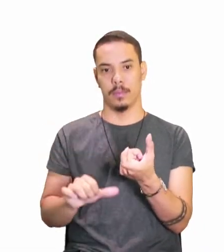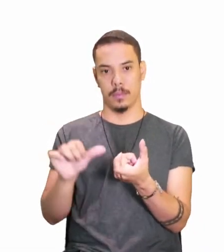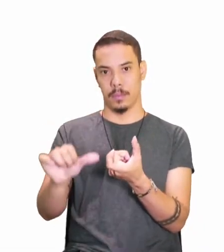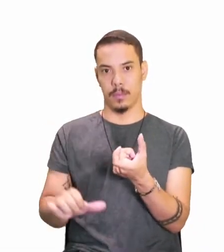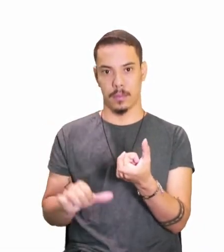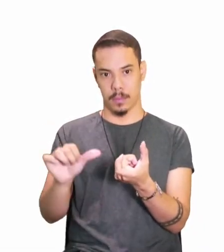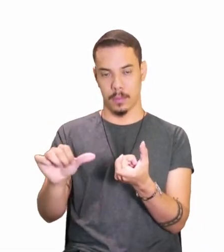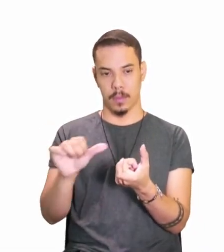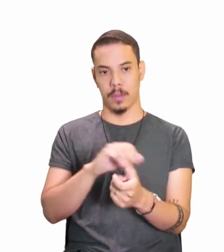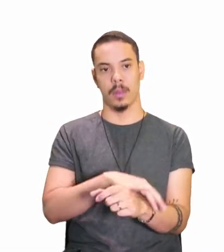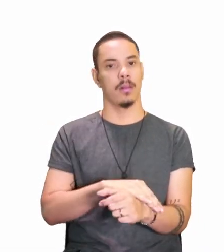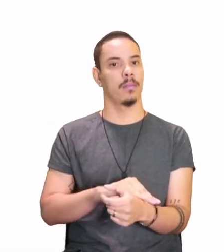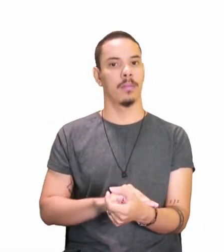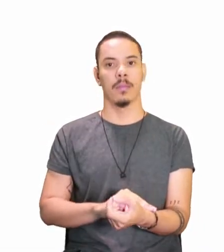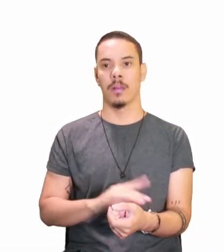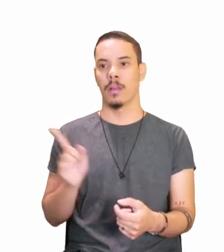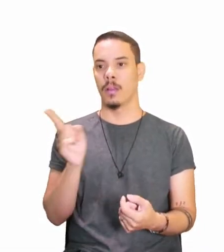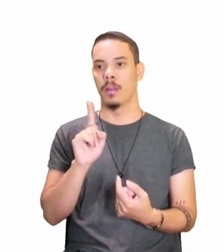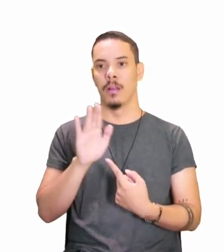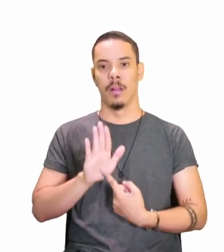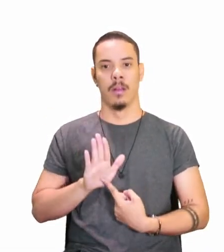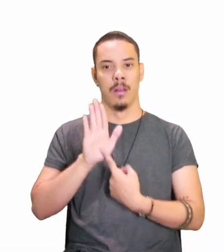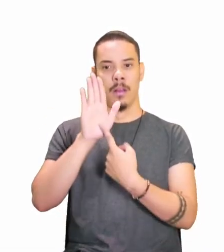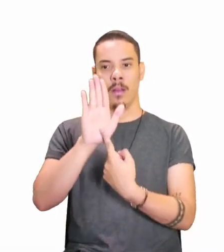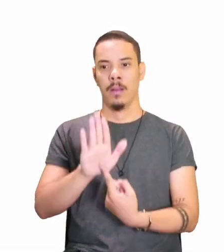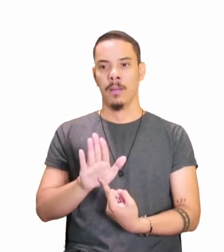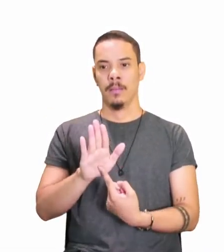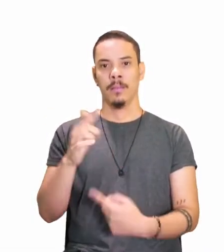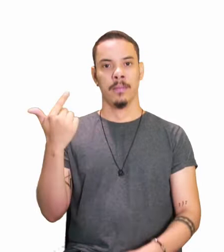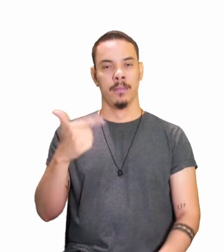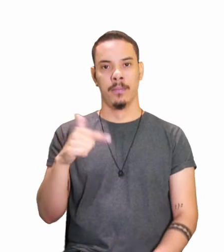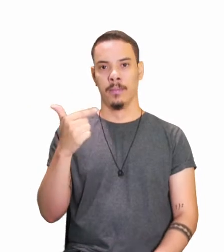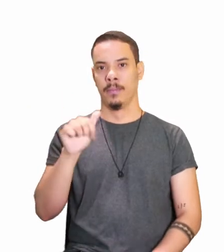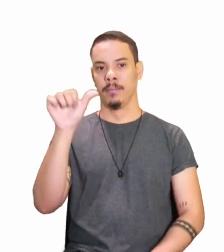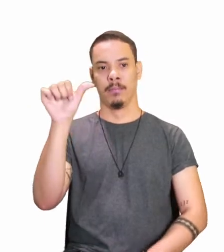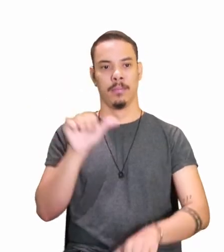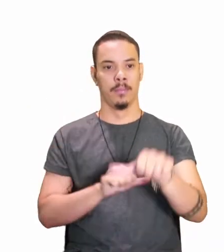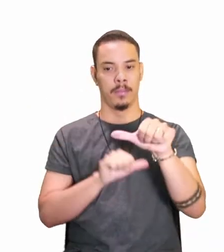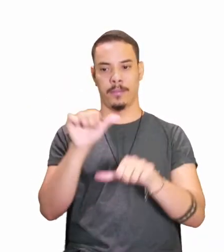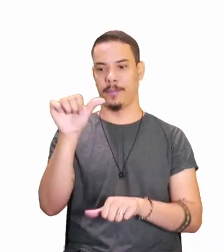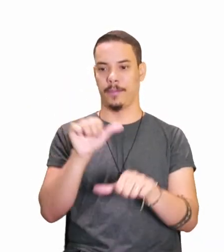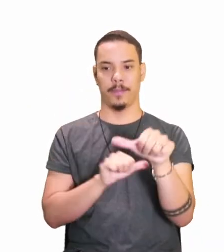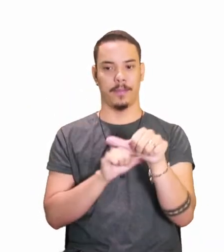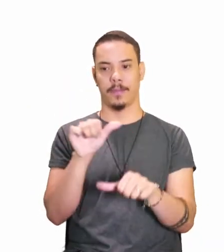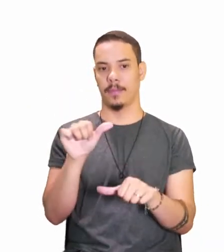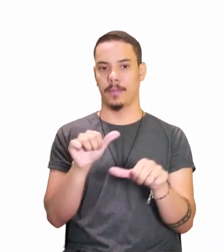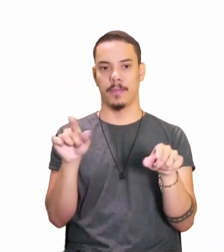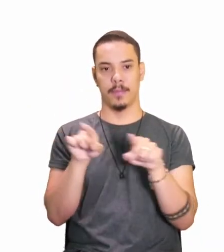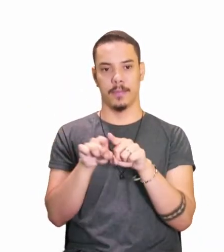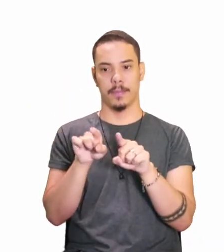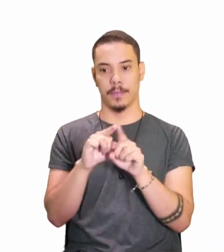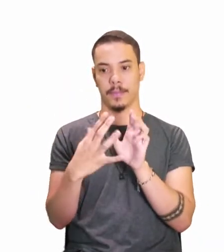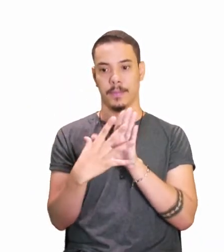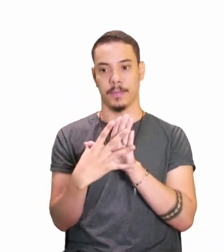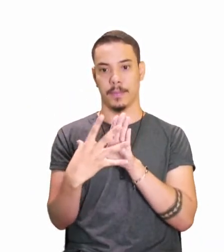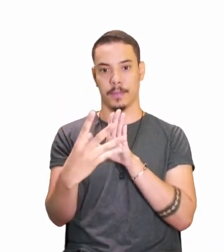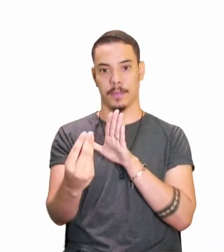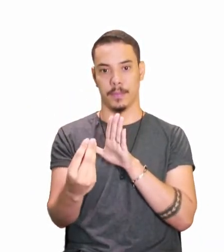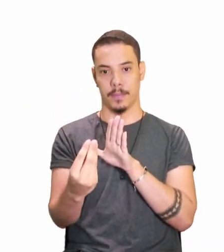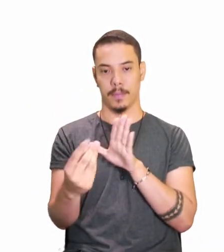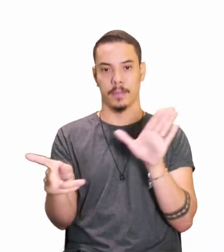não apresentam, preste atenção, alterações, seguindo o modelo de